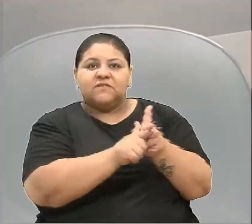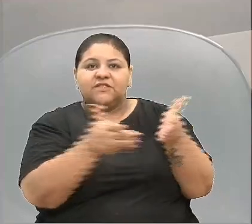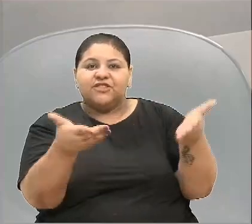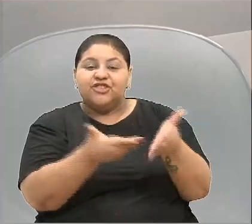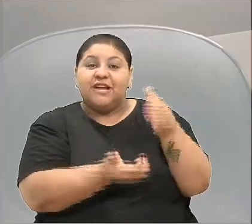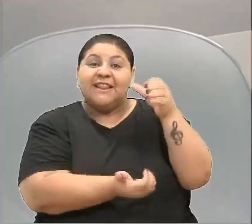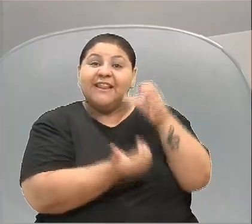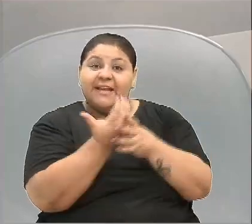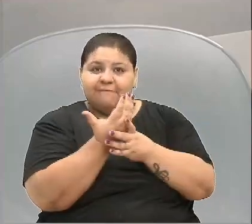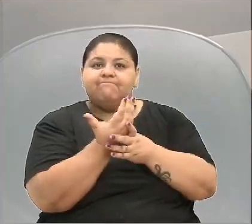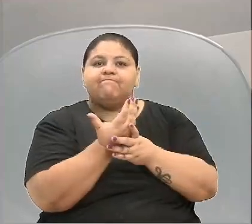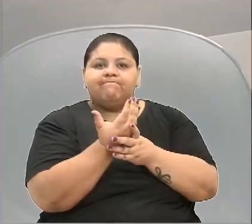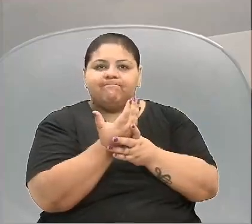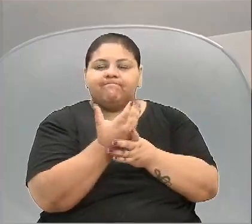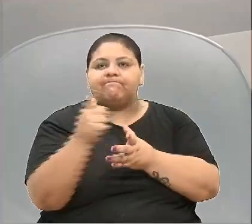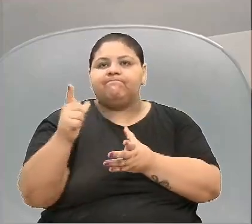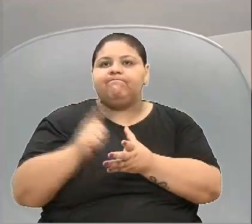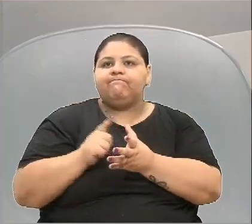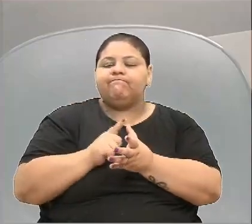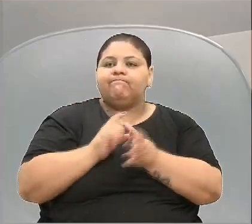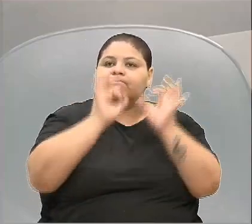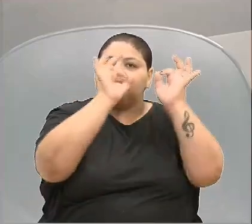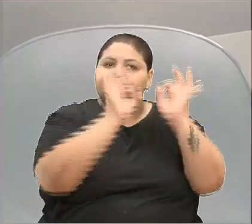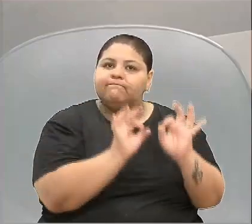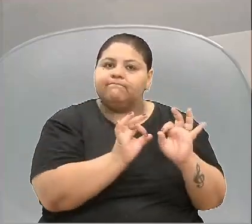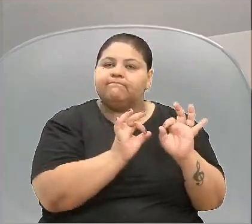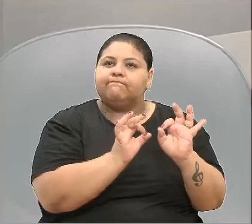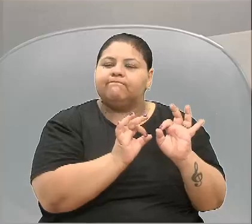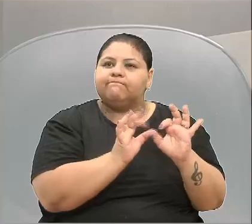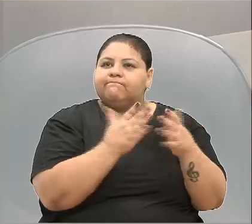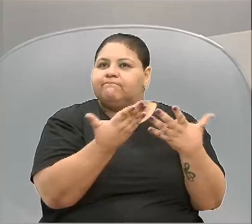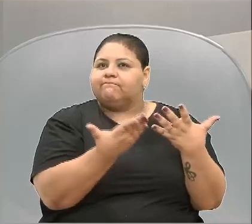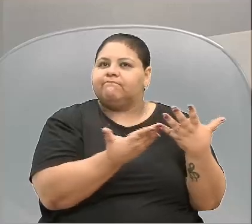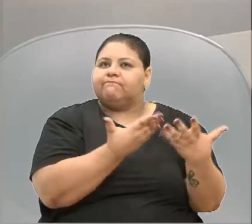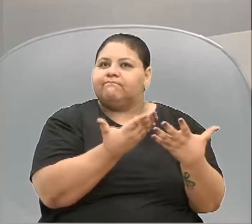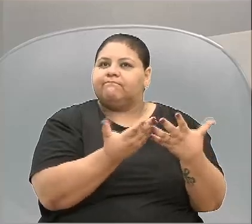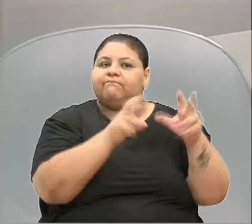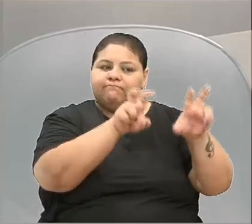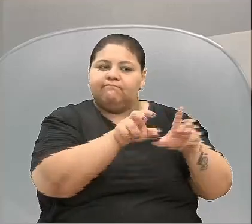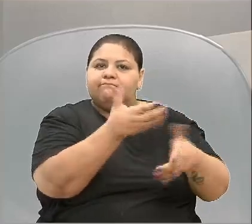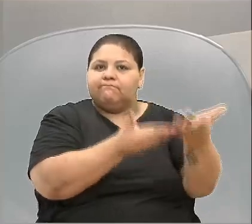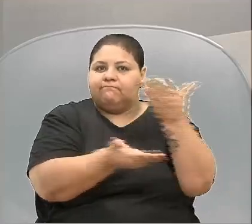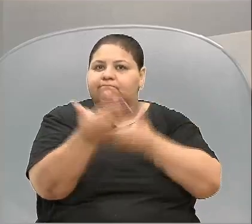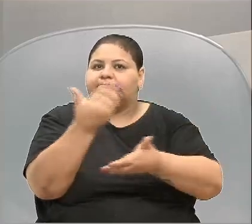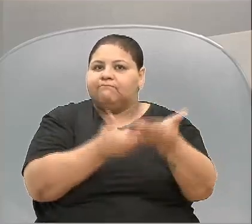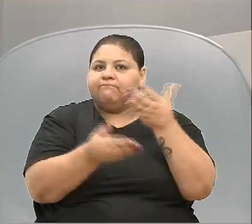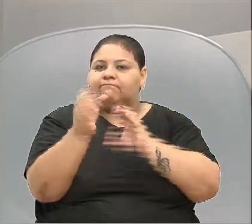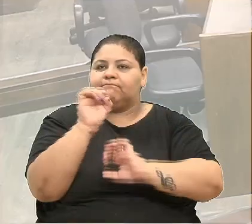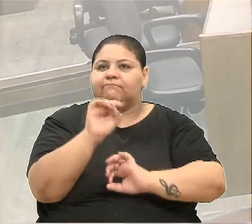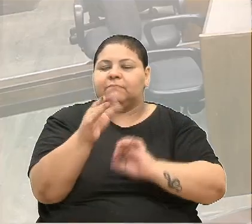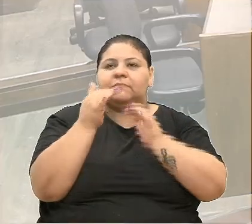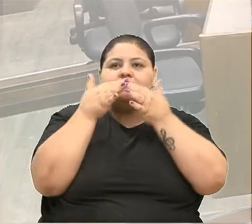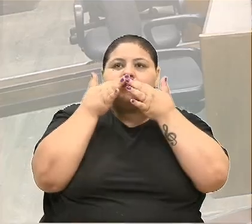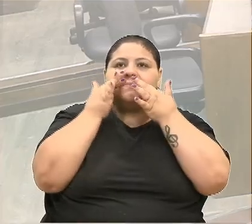existe, para que haja uma justa, enfim, o colôno, o atendimento ali na frente. Era isso.